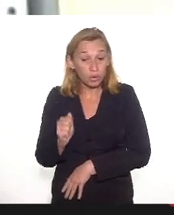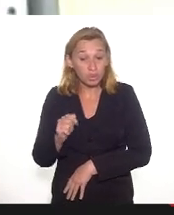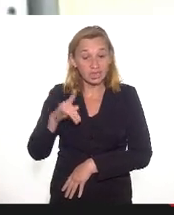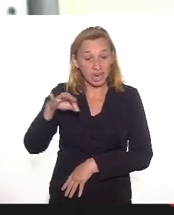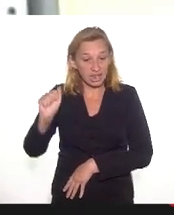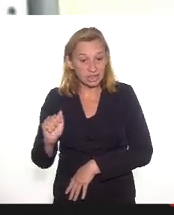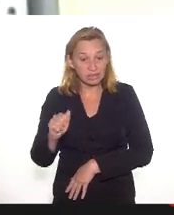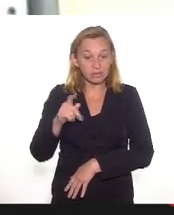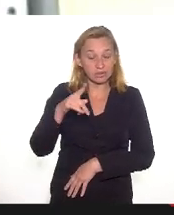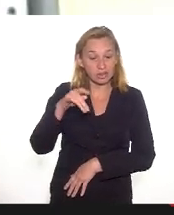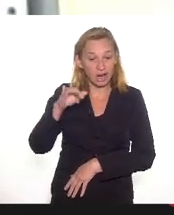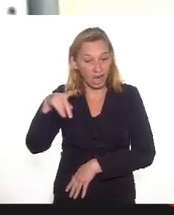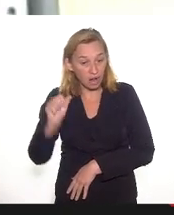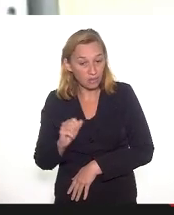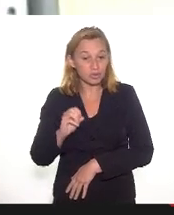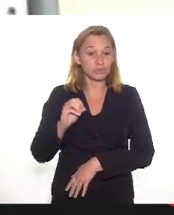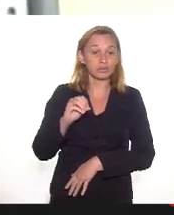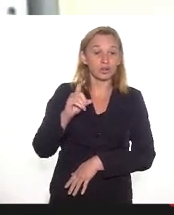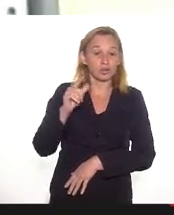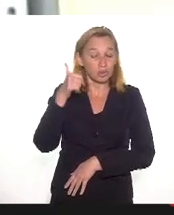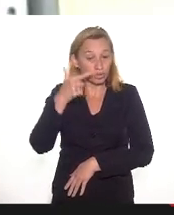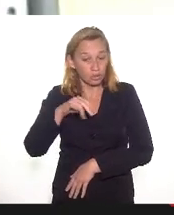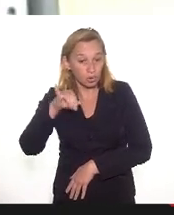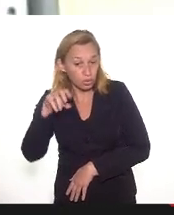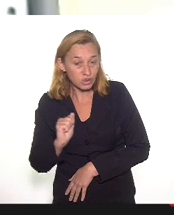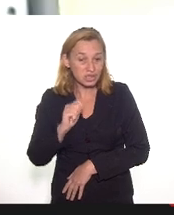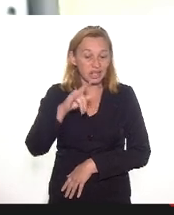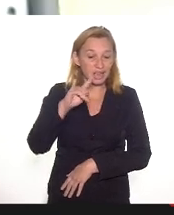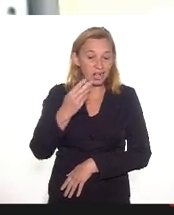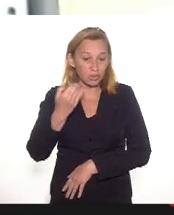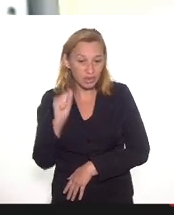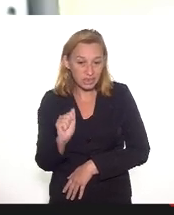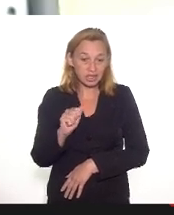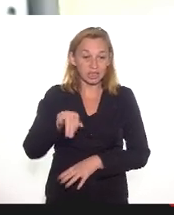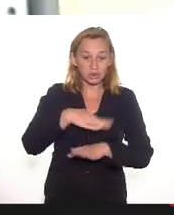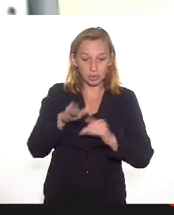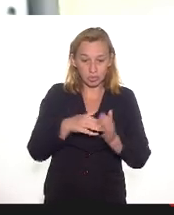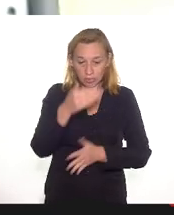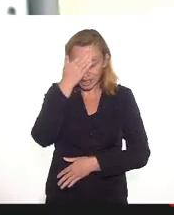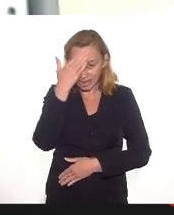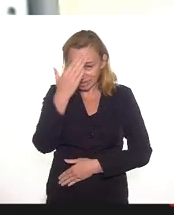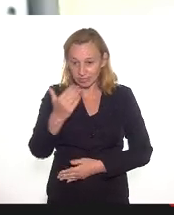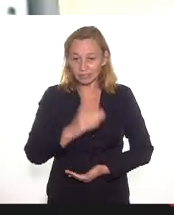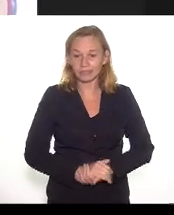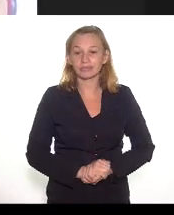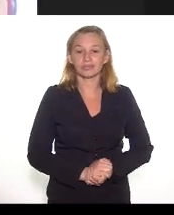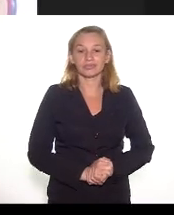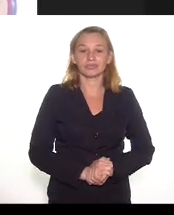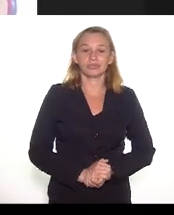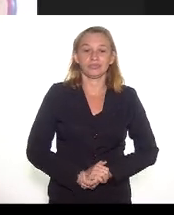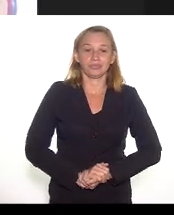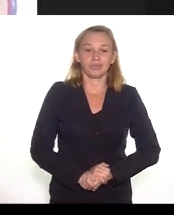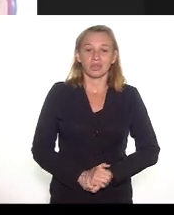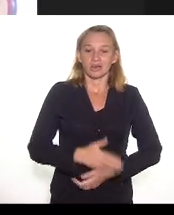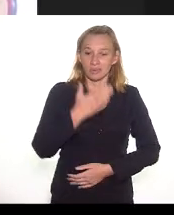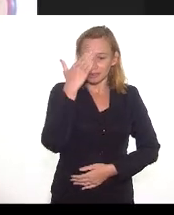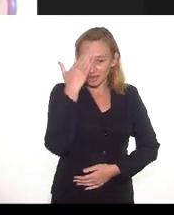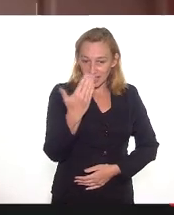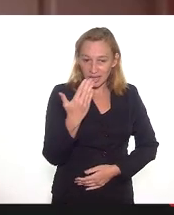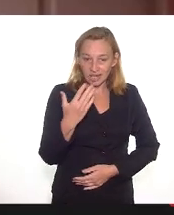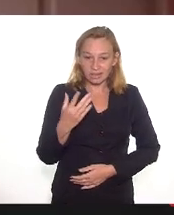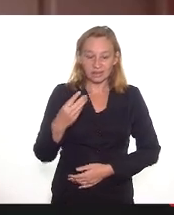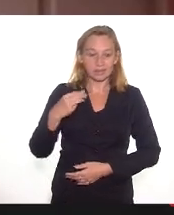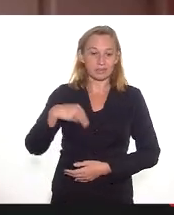Carlinhos, Álvaro, Lúcia, Heloísa e todos mais. Muito obrigado. Muito obrigada,